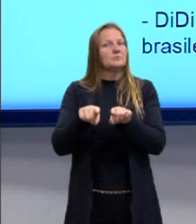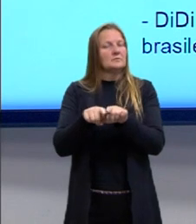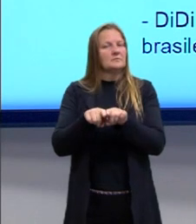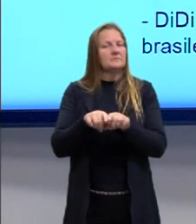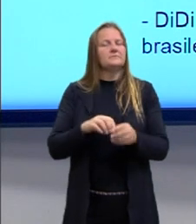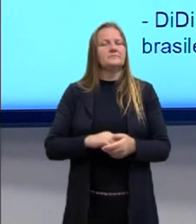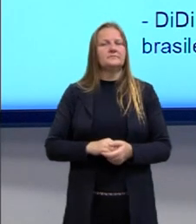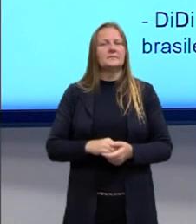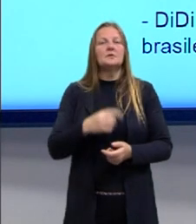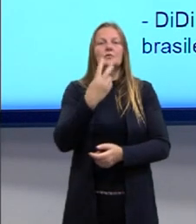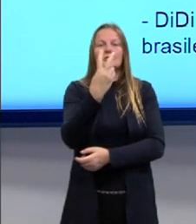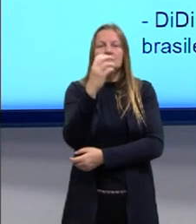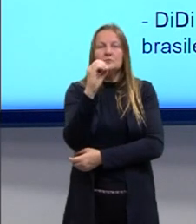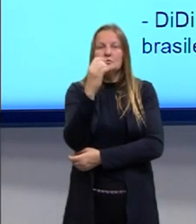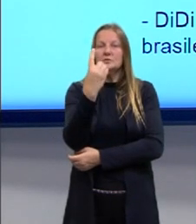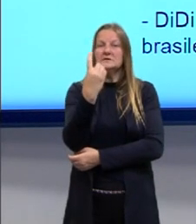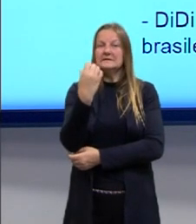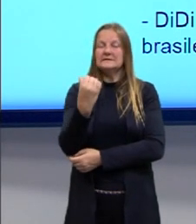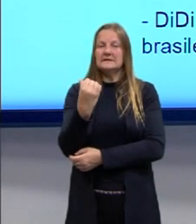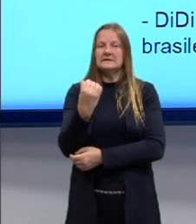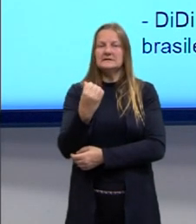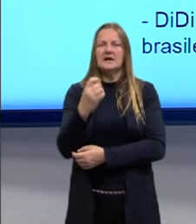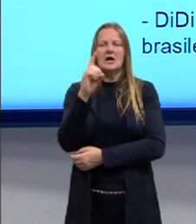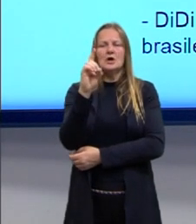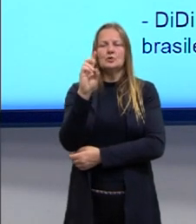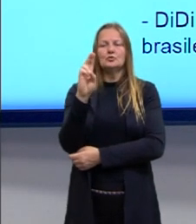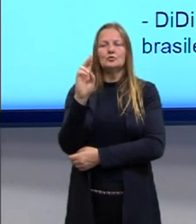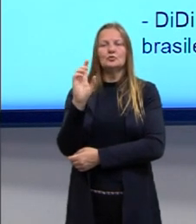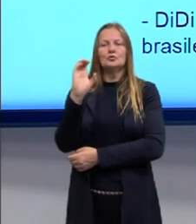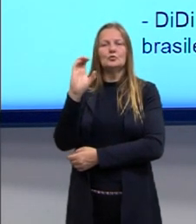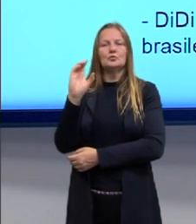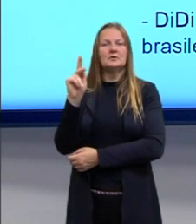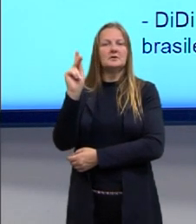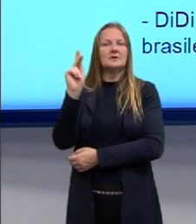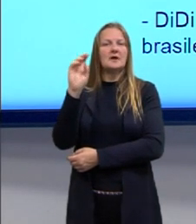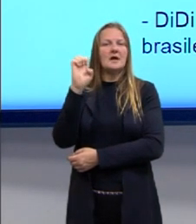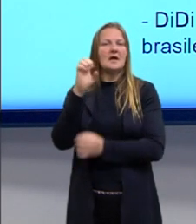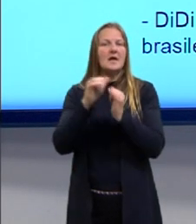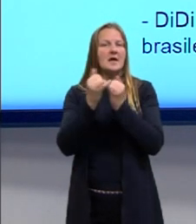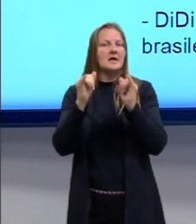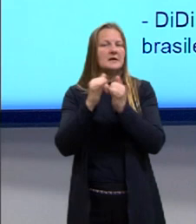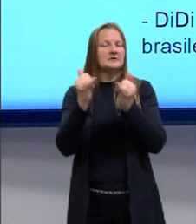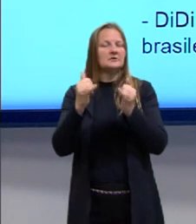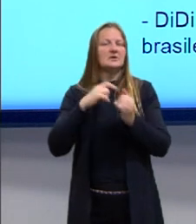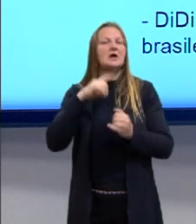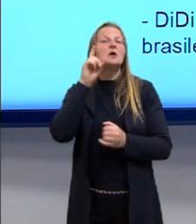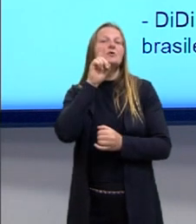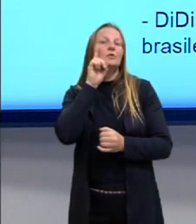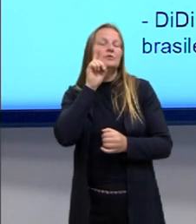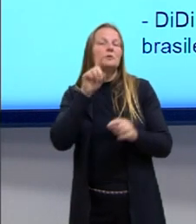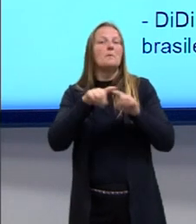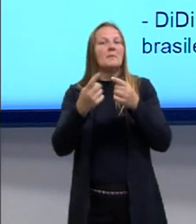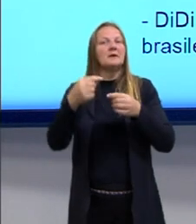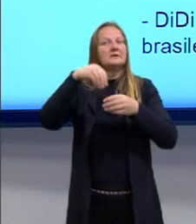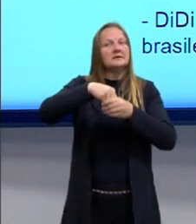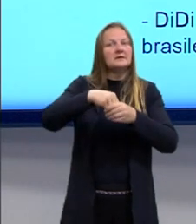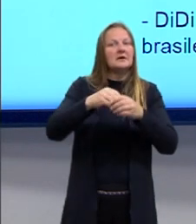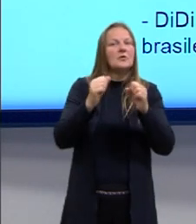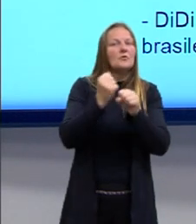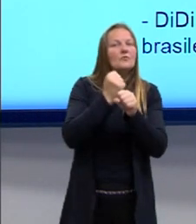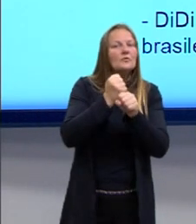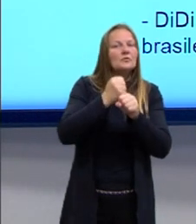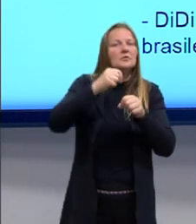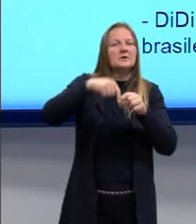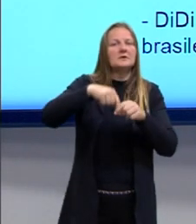é a Duke Energy, né, é americana, que tem operação no Brasil e ela é adquirida